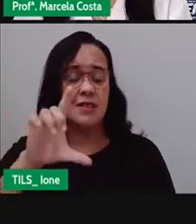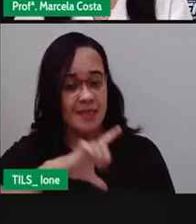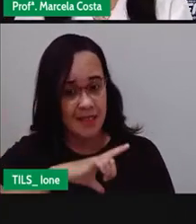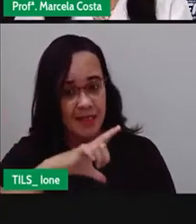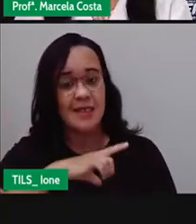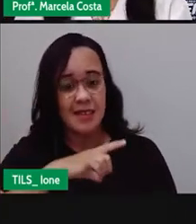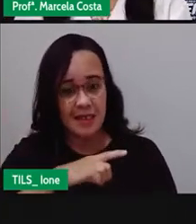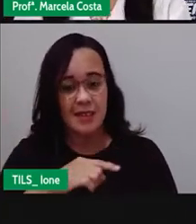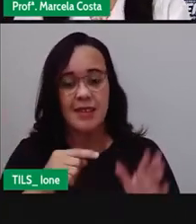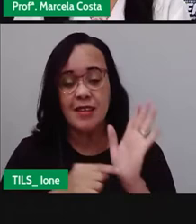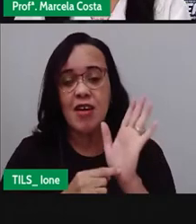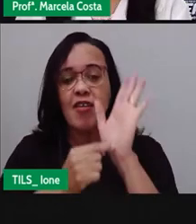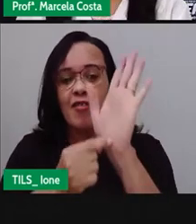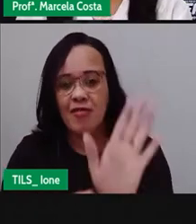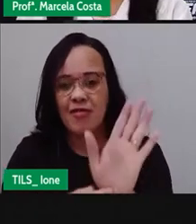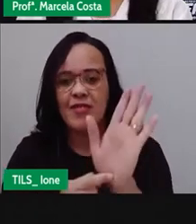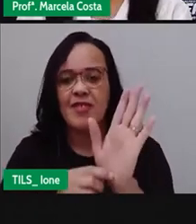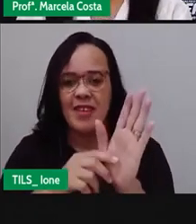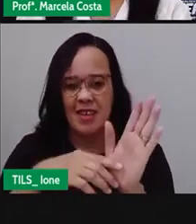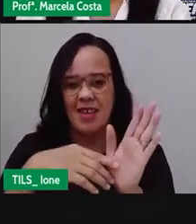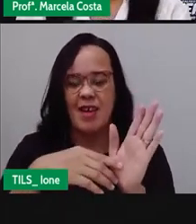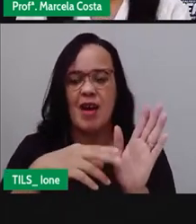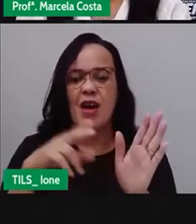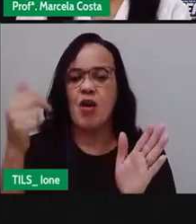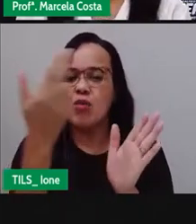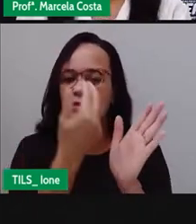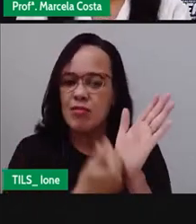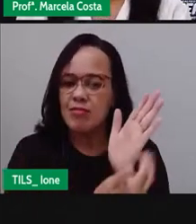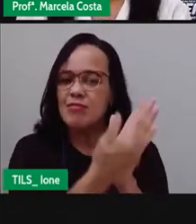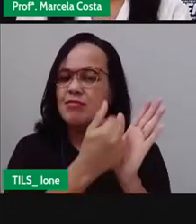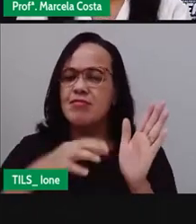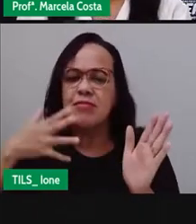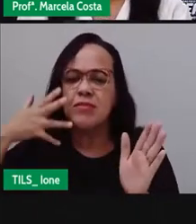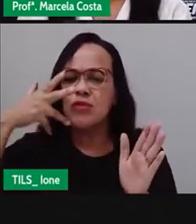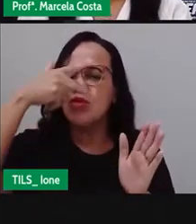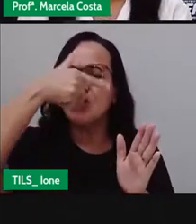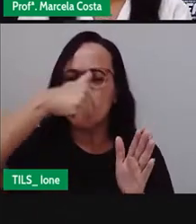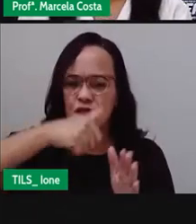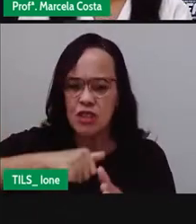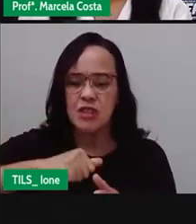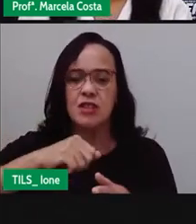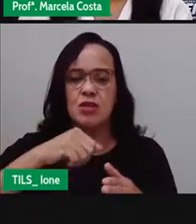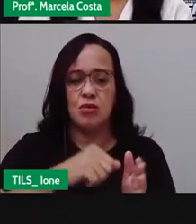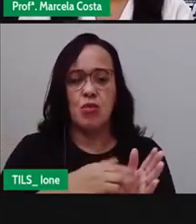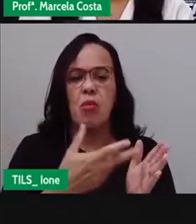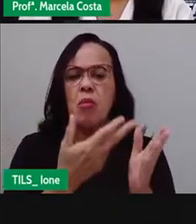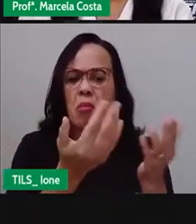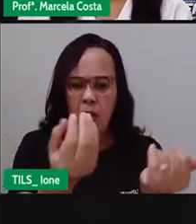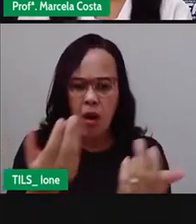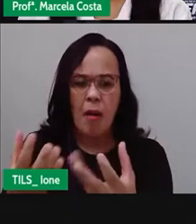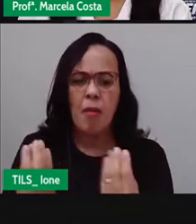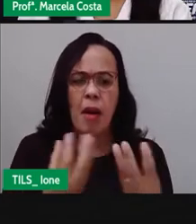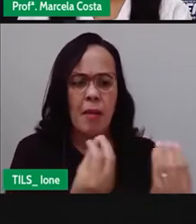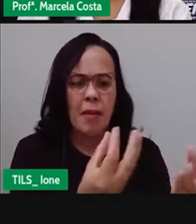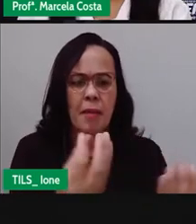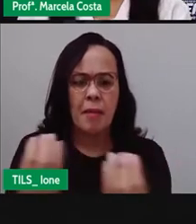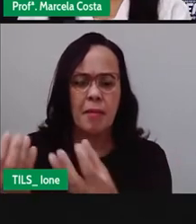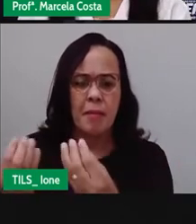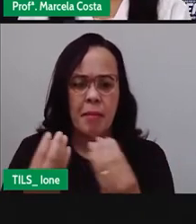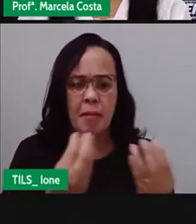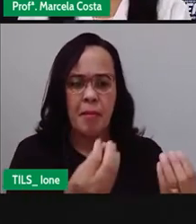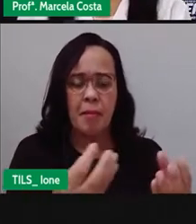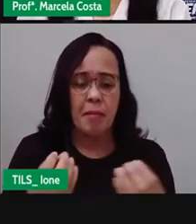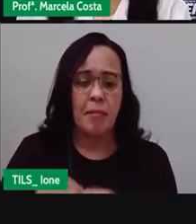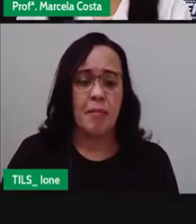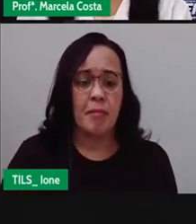da rodoviária aqui do município. Com diversas imagens, olha, com imagens, representando aí